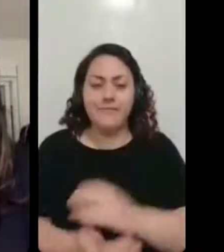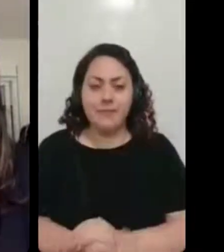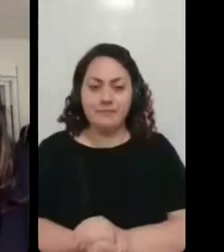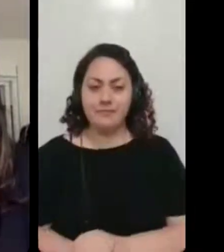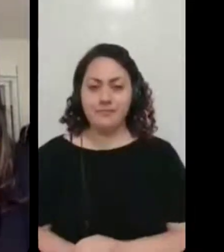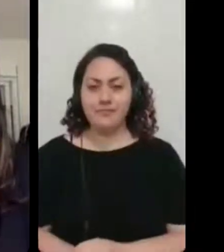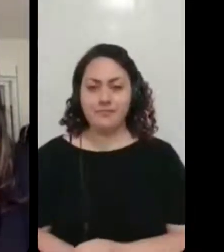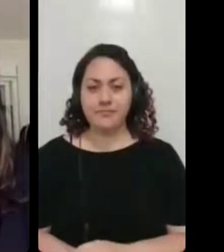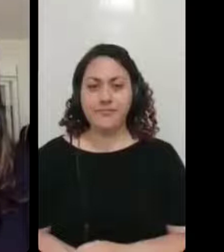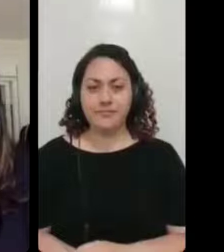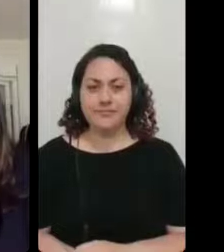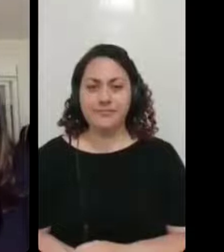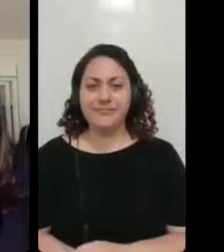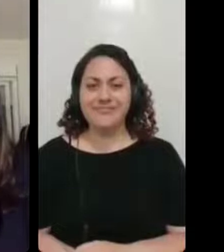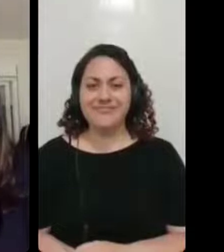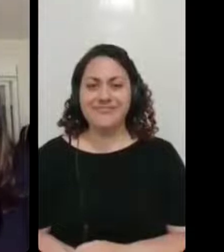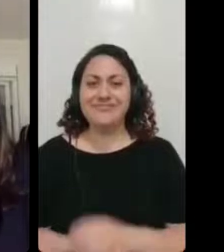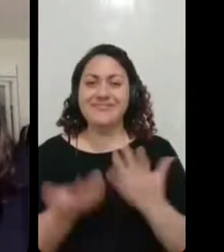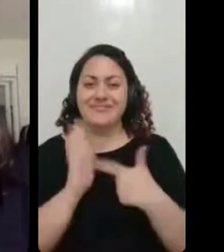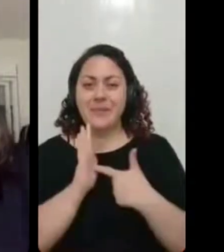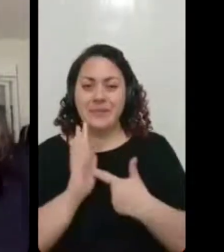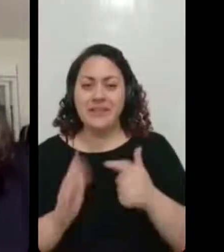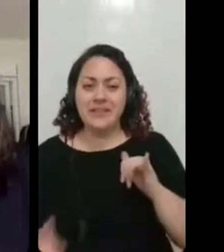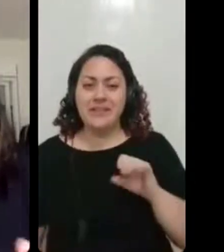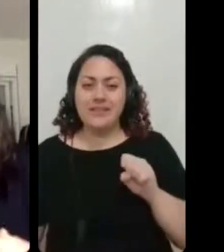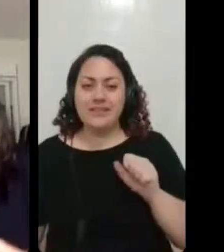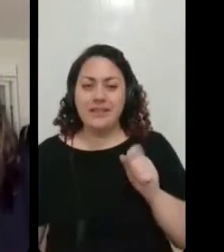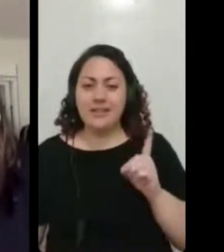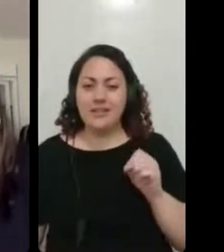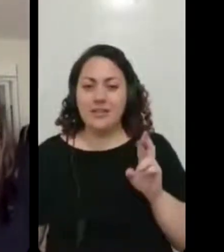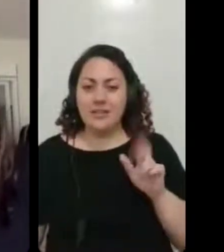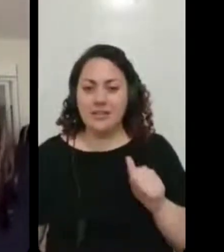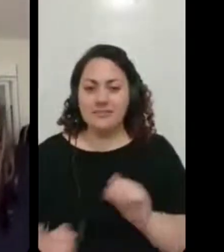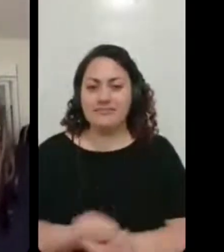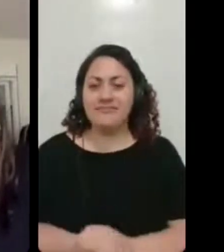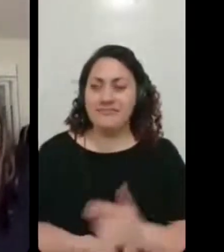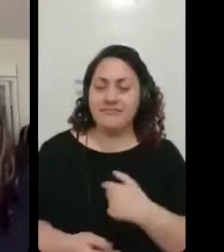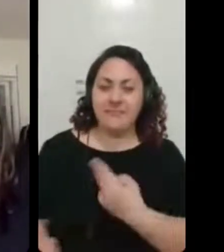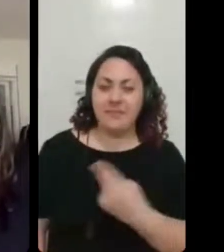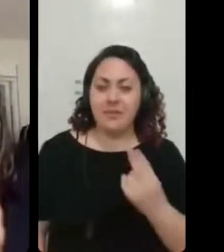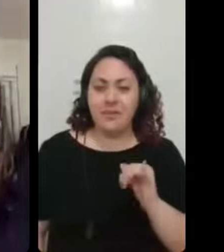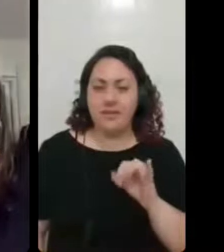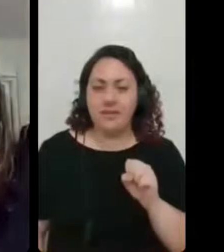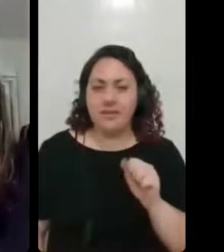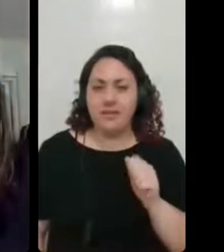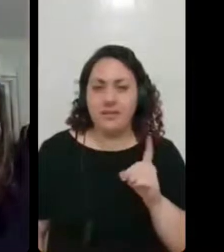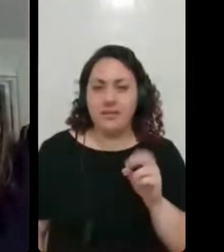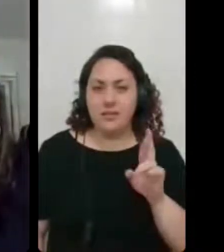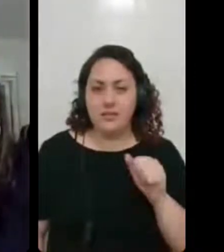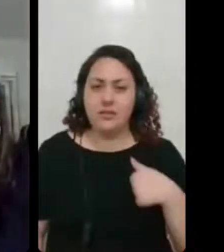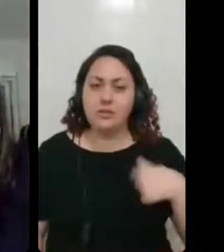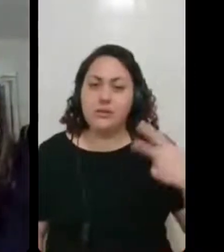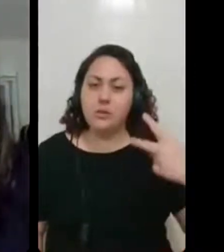Te apresenta, então, Isadora. Eu sou a Isadora, eu tô no segundo ano da POMO,